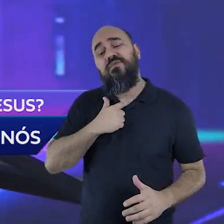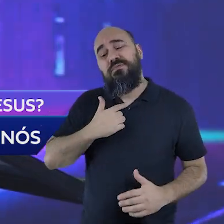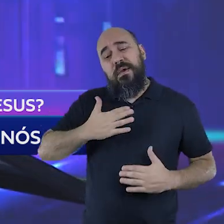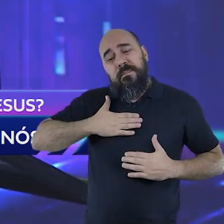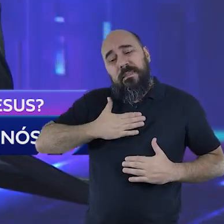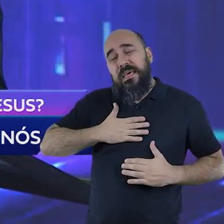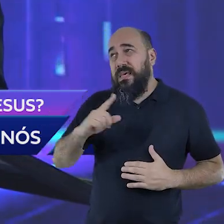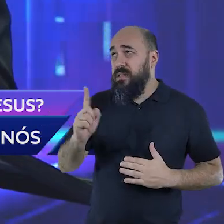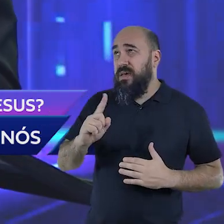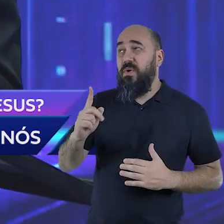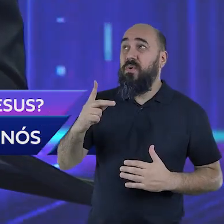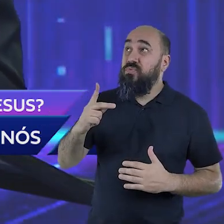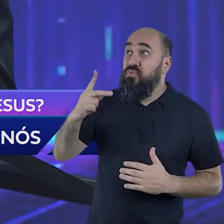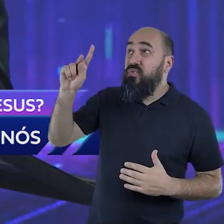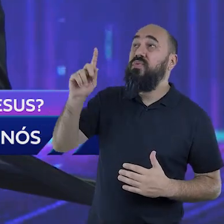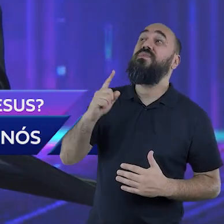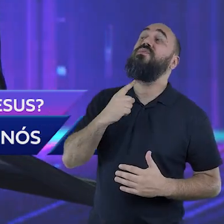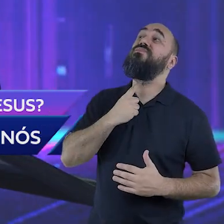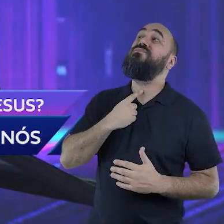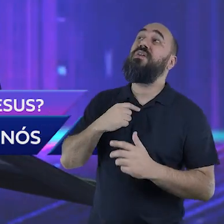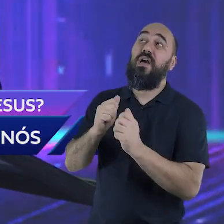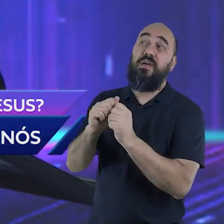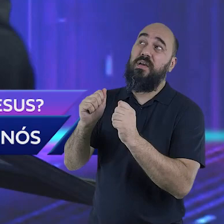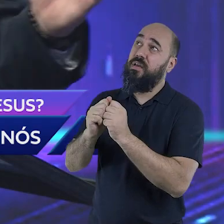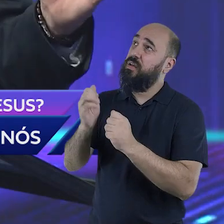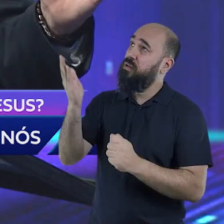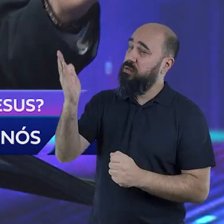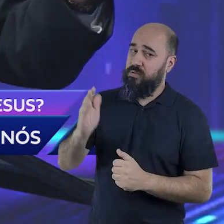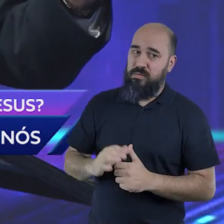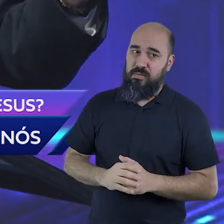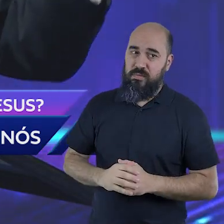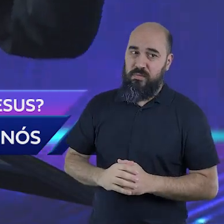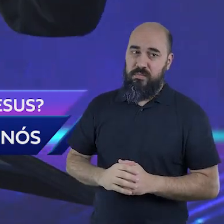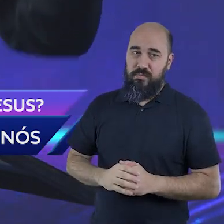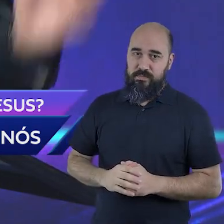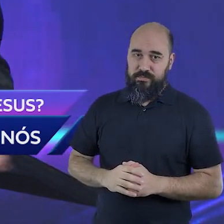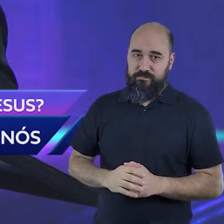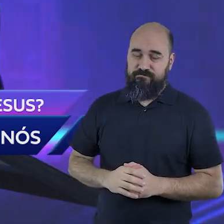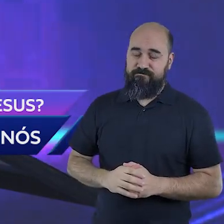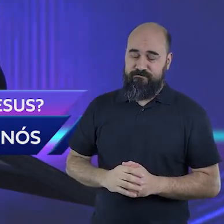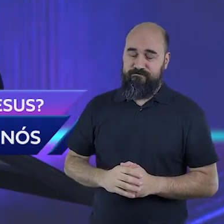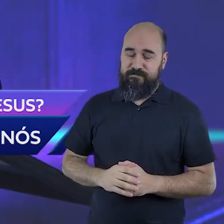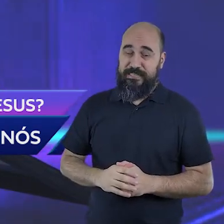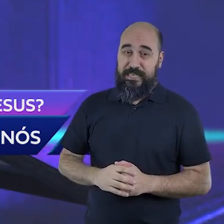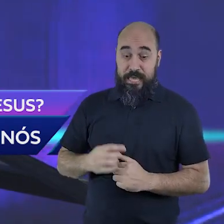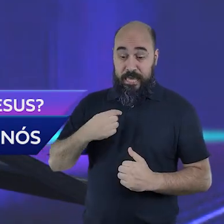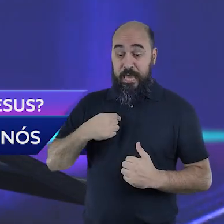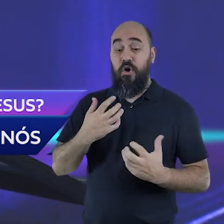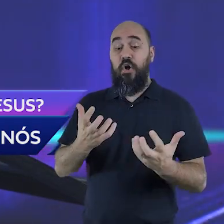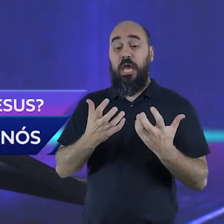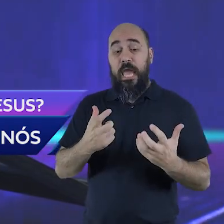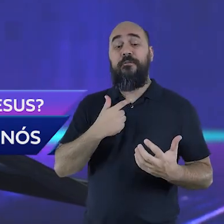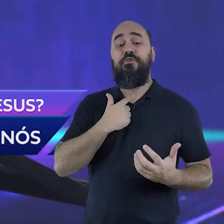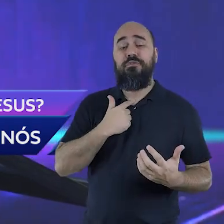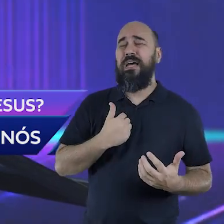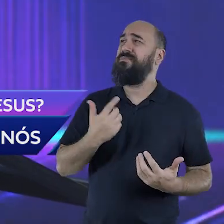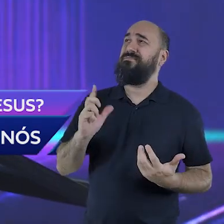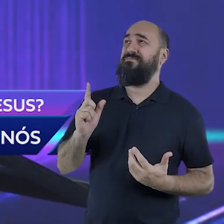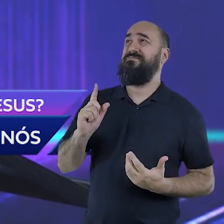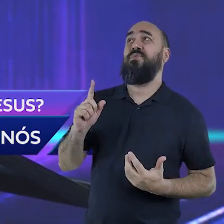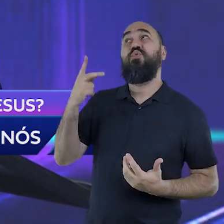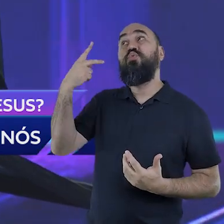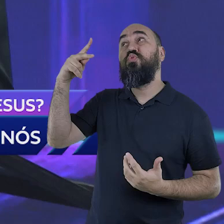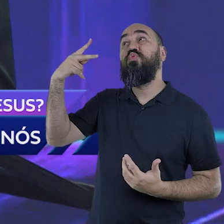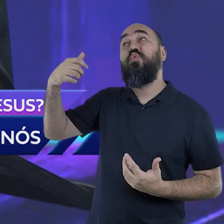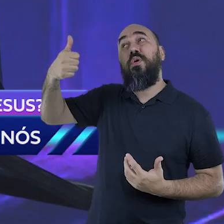submissão de Cristo foi dizer, Pai, contudo, não seja o que eu quero, mas o que o Senhor quer.